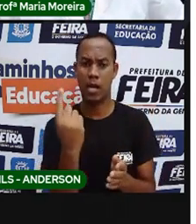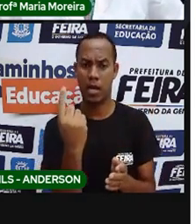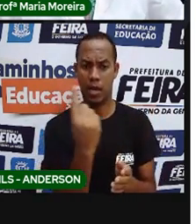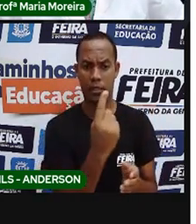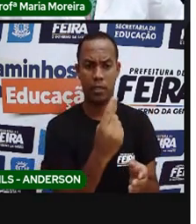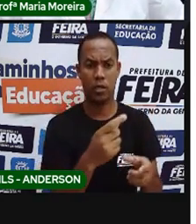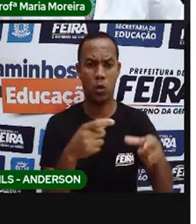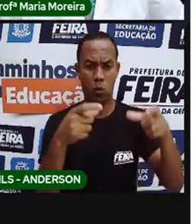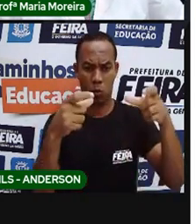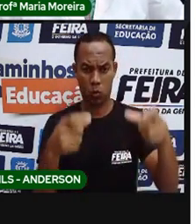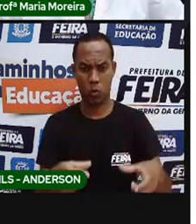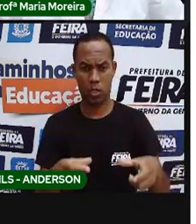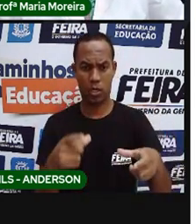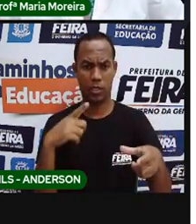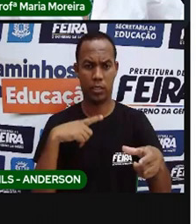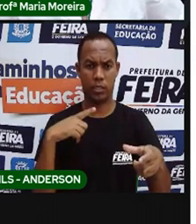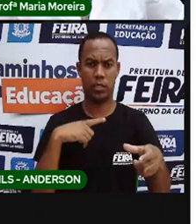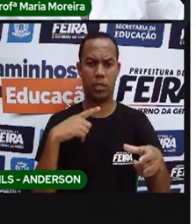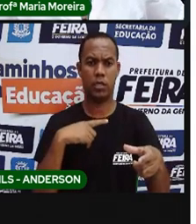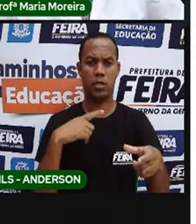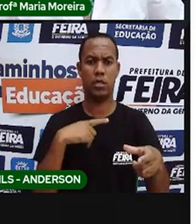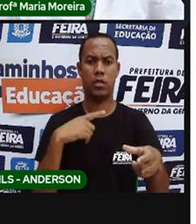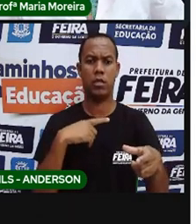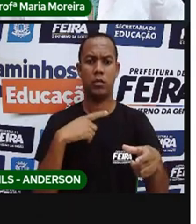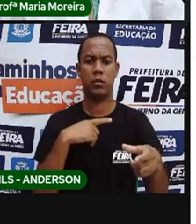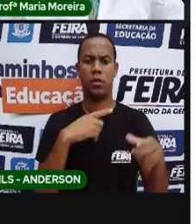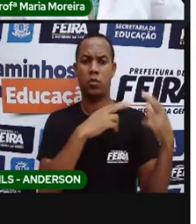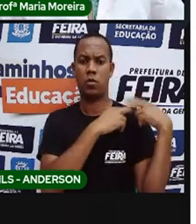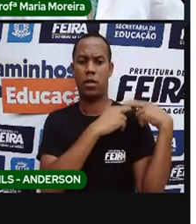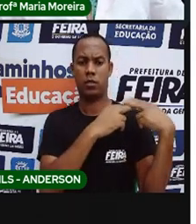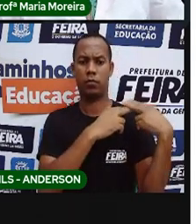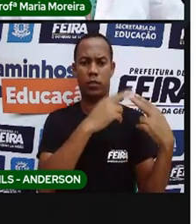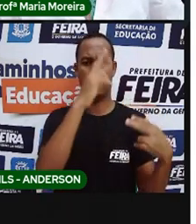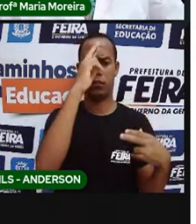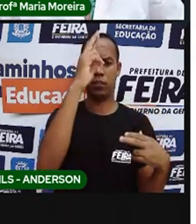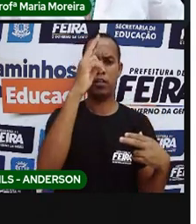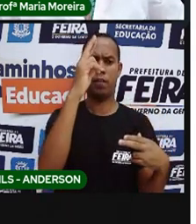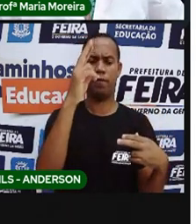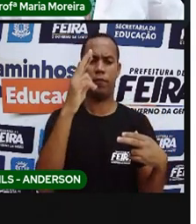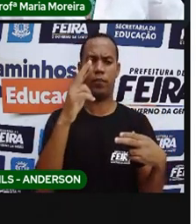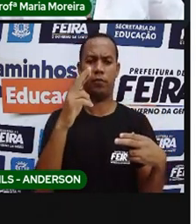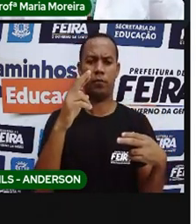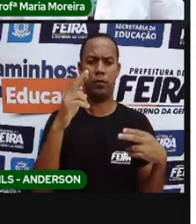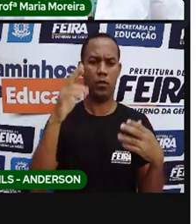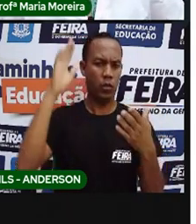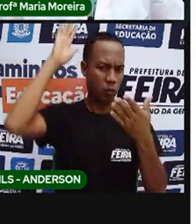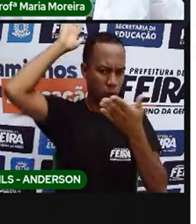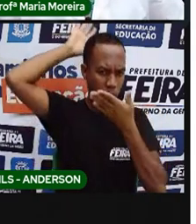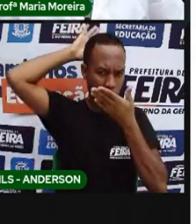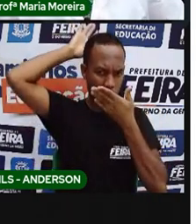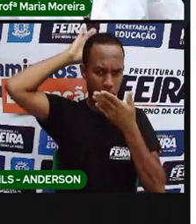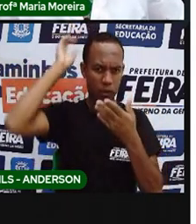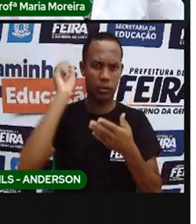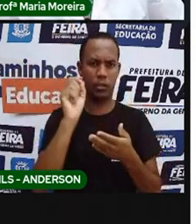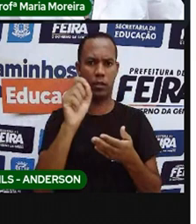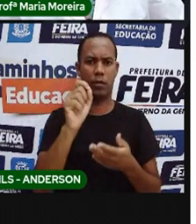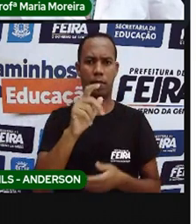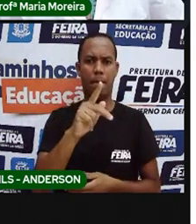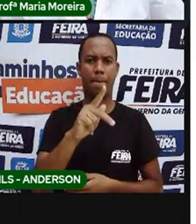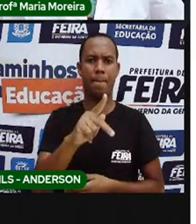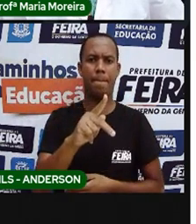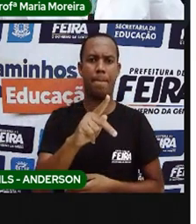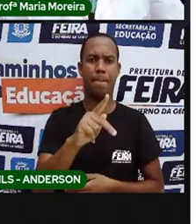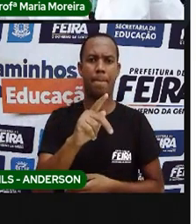cacique, que é o chefe. E o pajé, que é uma espécie de médico para eles, né? Os pajés conhecem